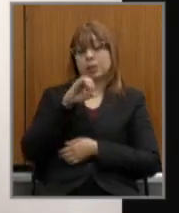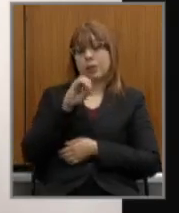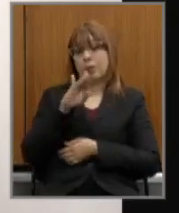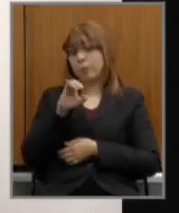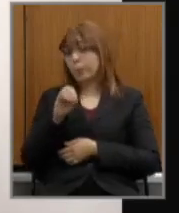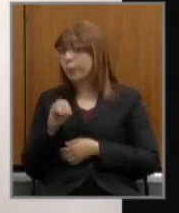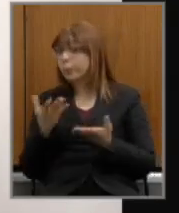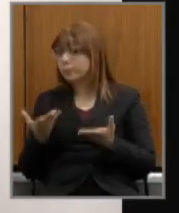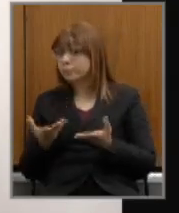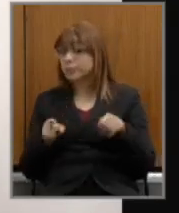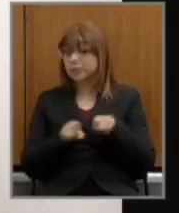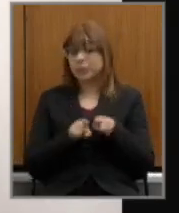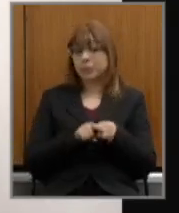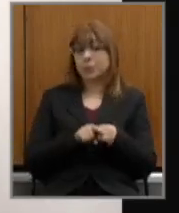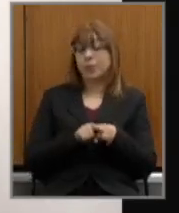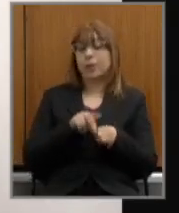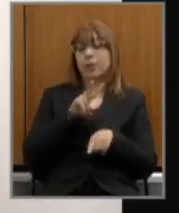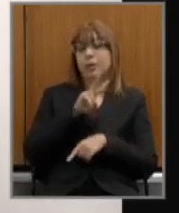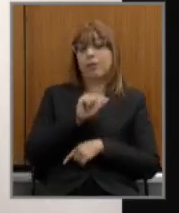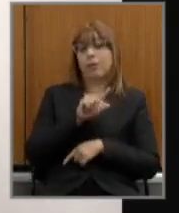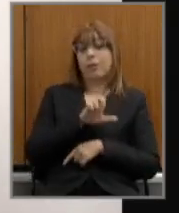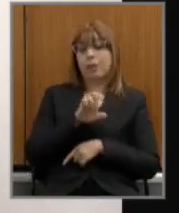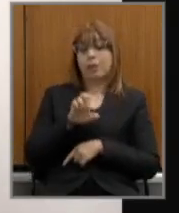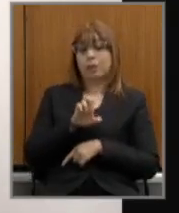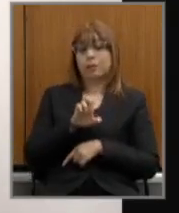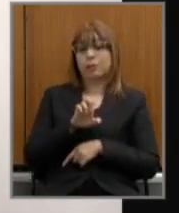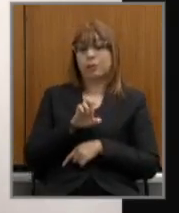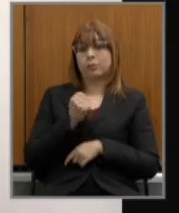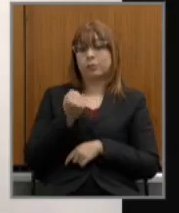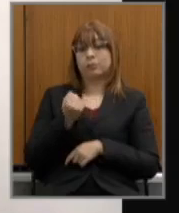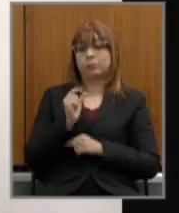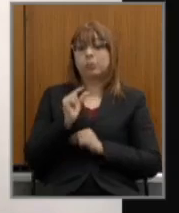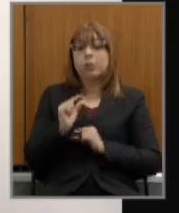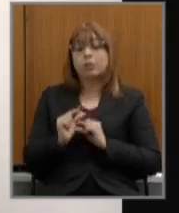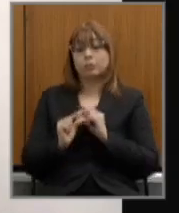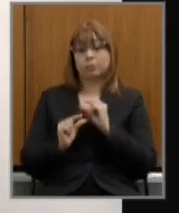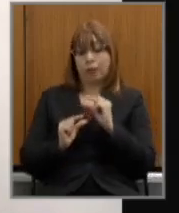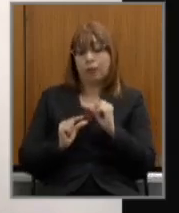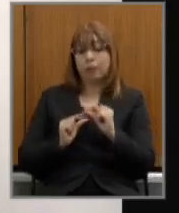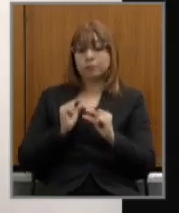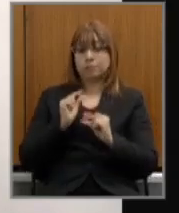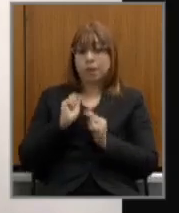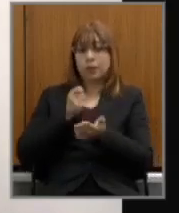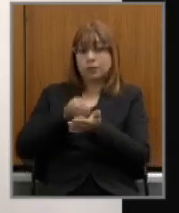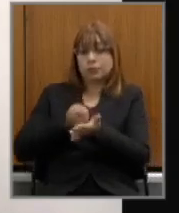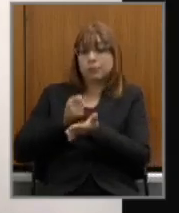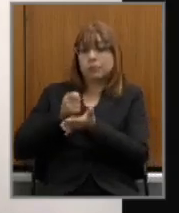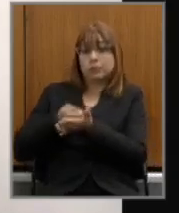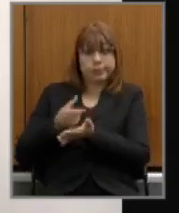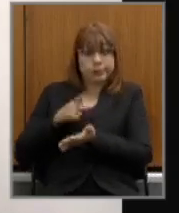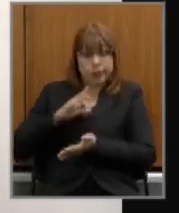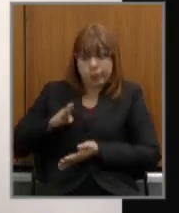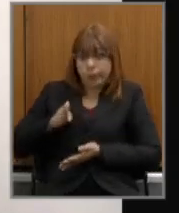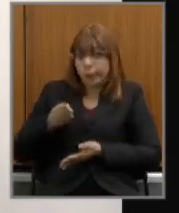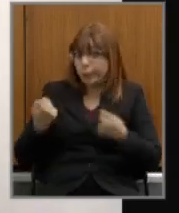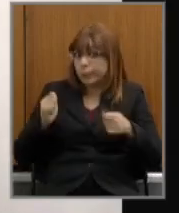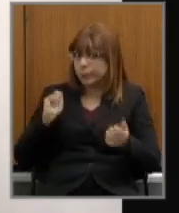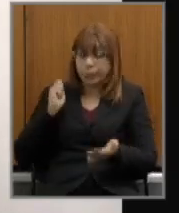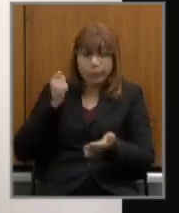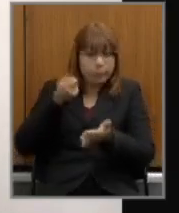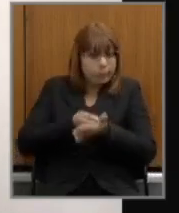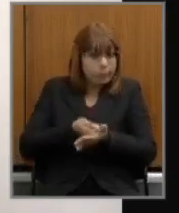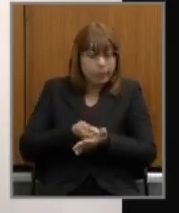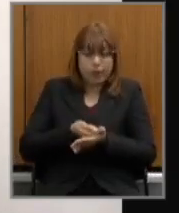a Vale vai soltando a cota gotas bilhões que ela tem que ressarcir a Minas Gerais porque infelizmente